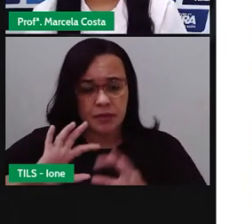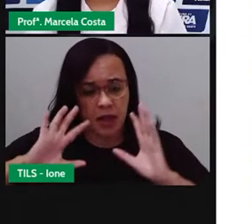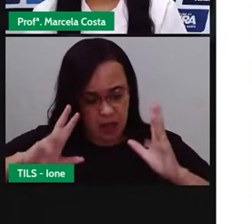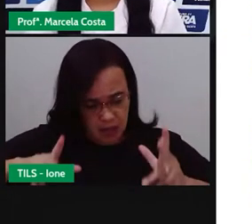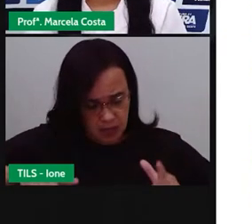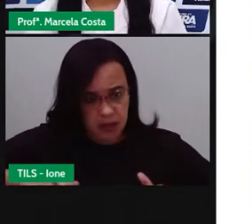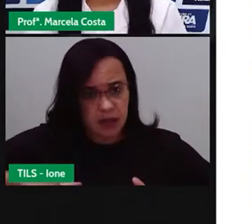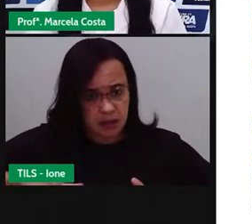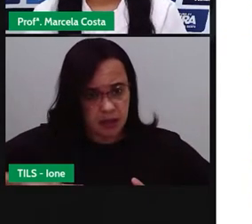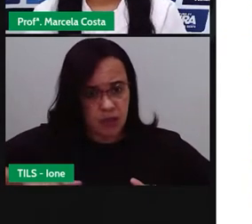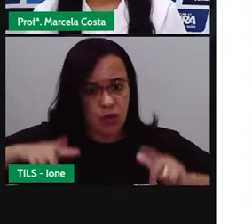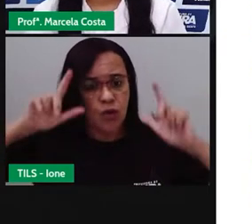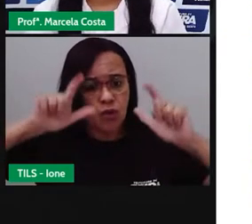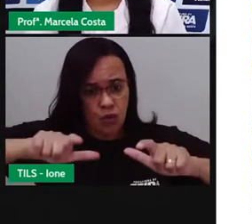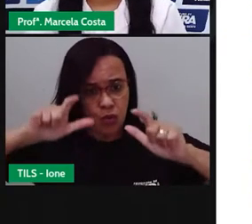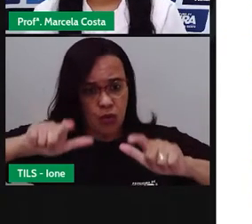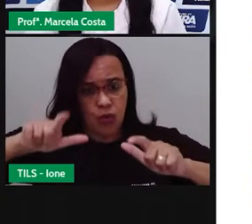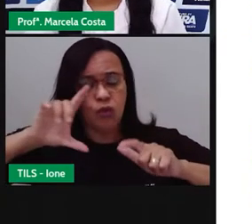do espaço.